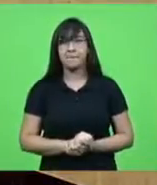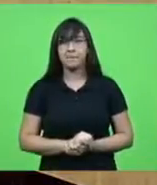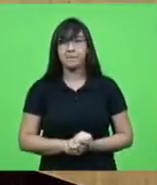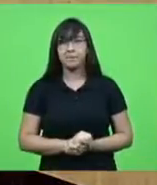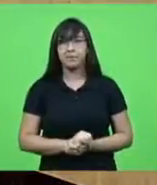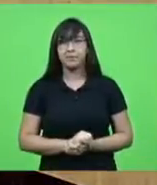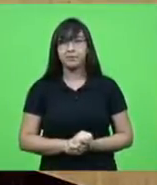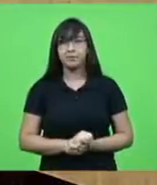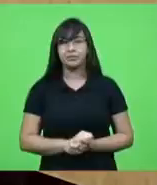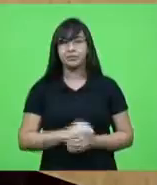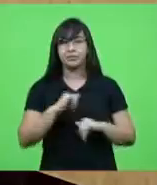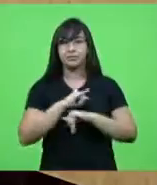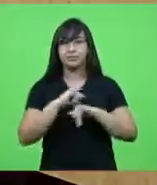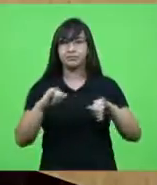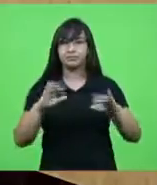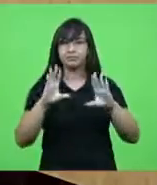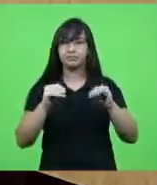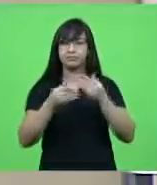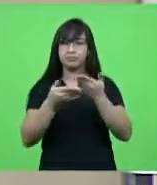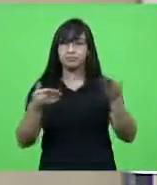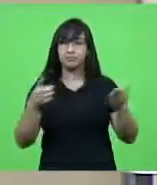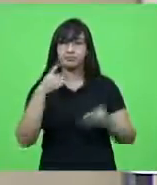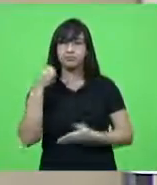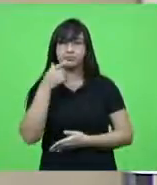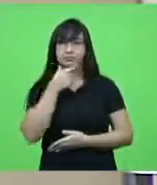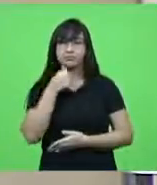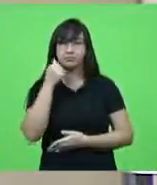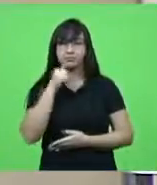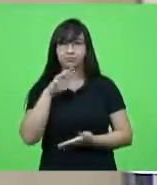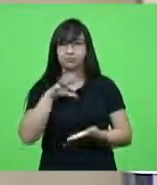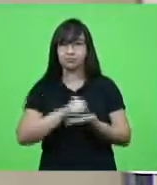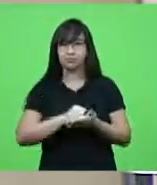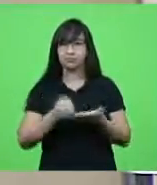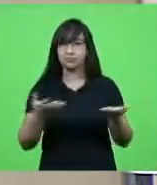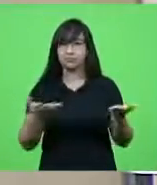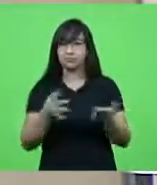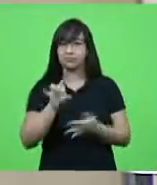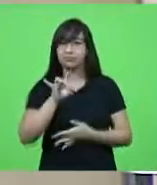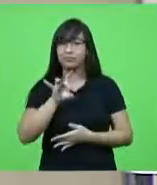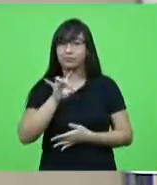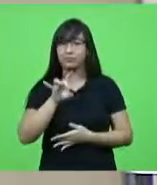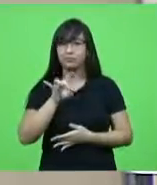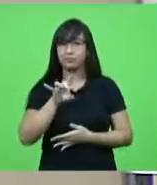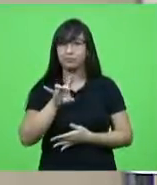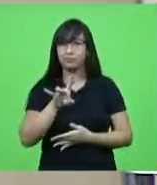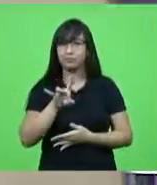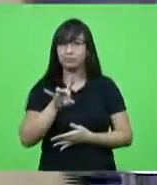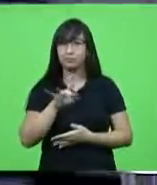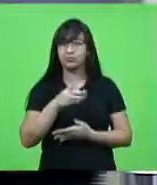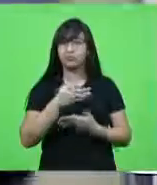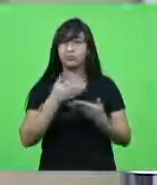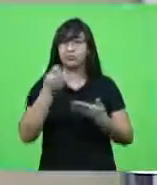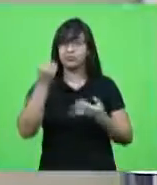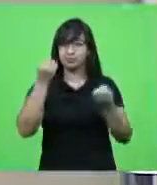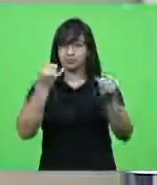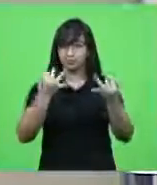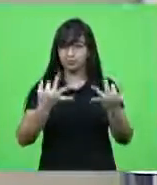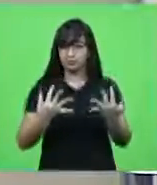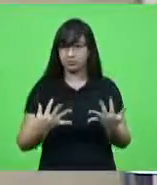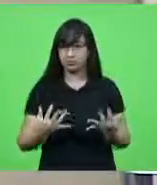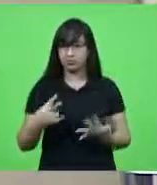Comunico a todos os senhores e senhoras deputados que as inscrições de hoje apenas serão para as explicações